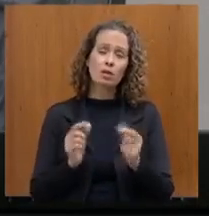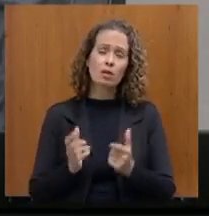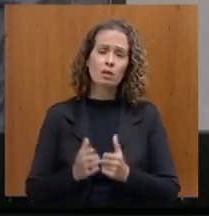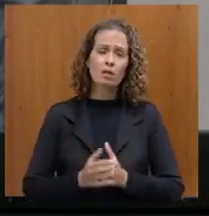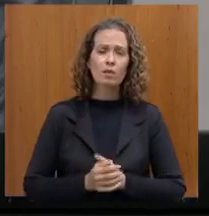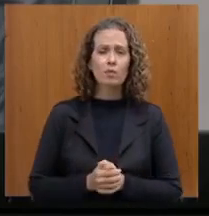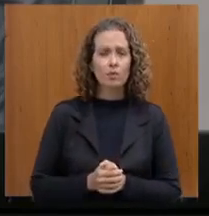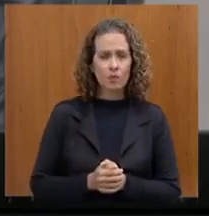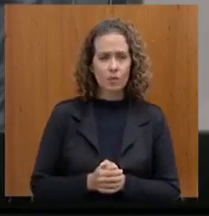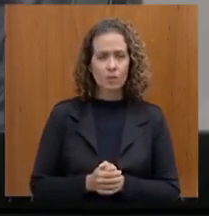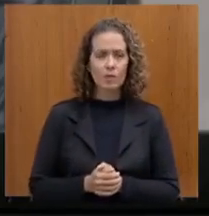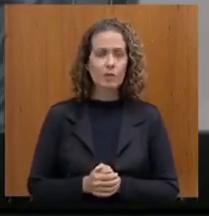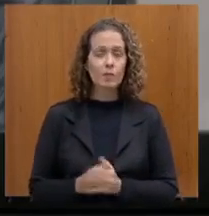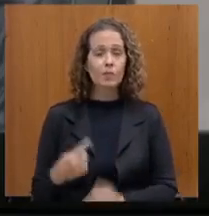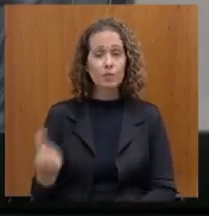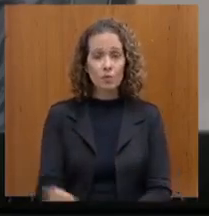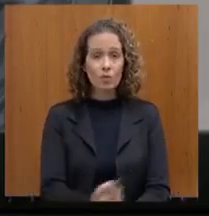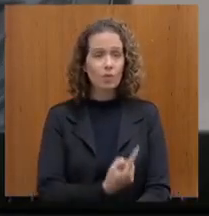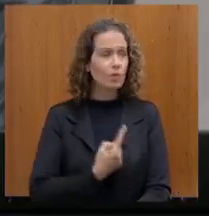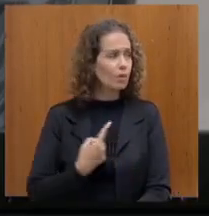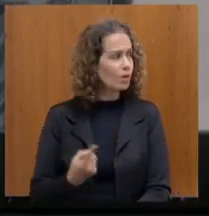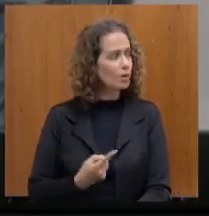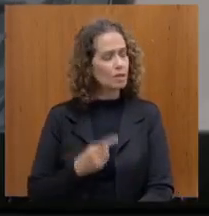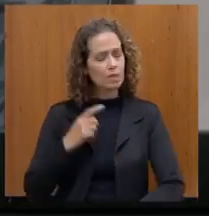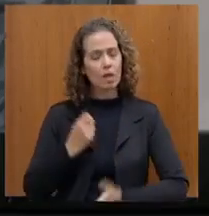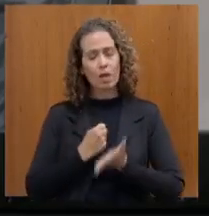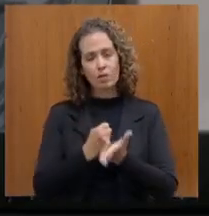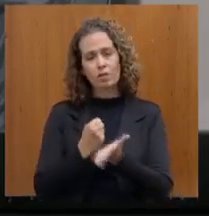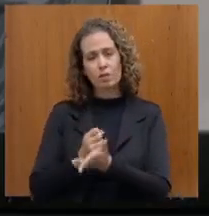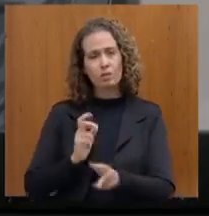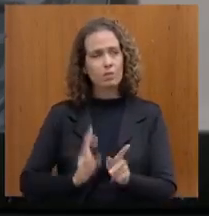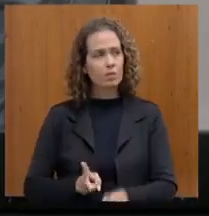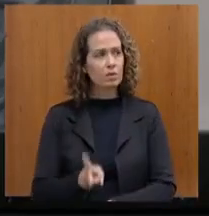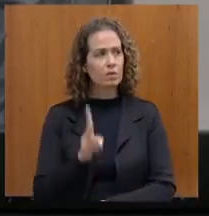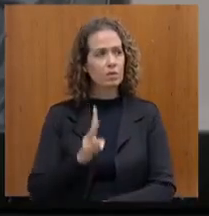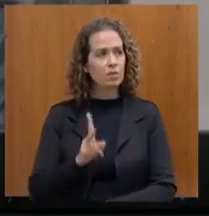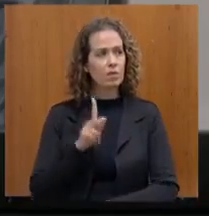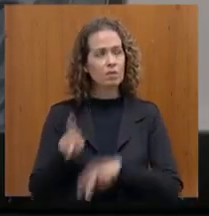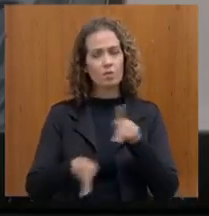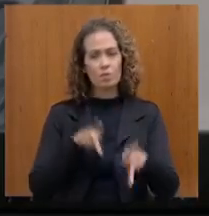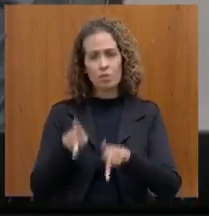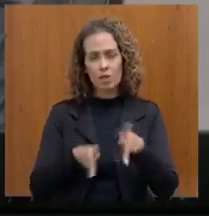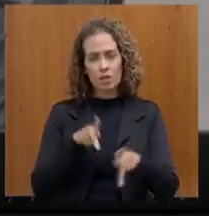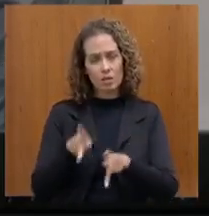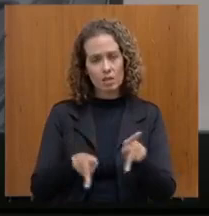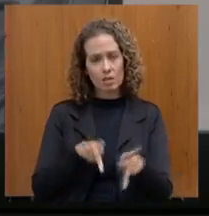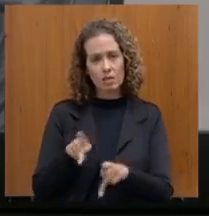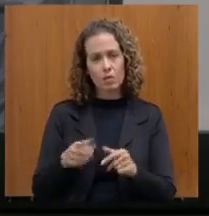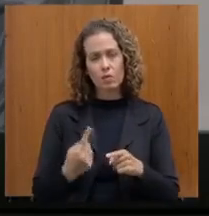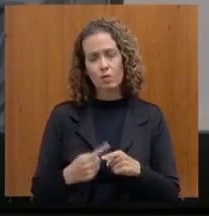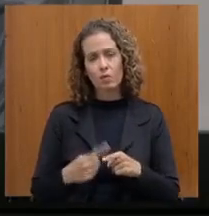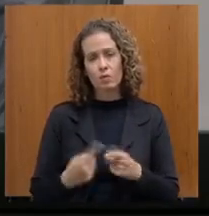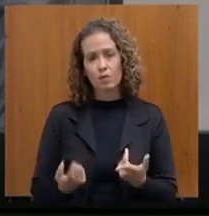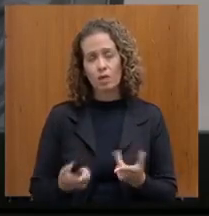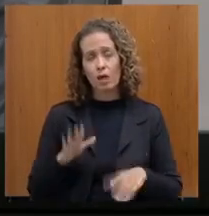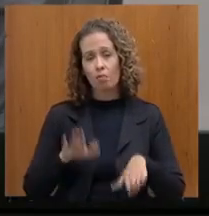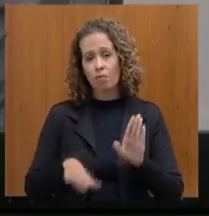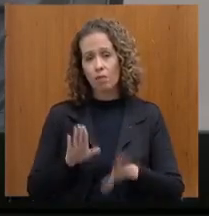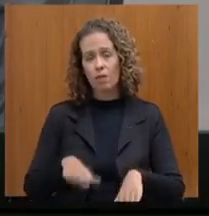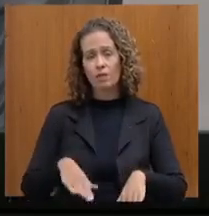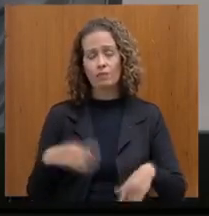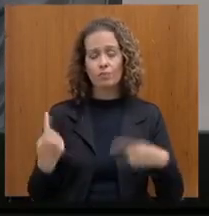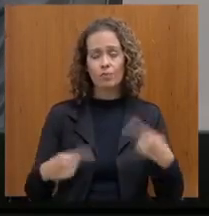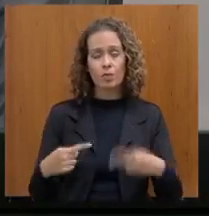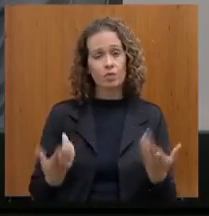porque a gente vive atendendo muito a população no aspecto da saúde e fora da saúde, que é no caso da política. Fica aqui o